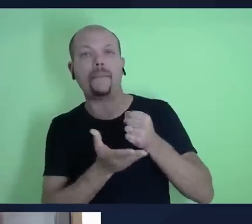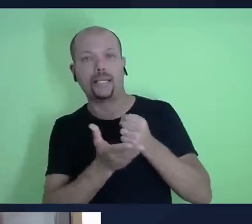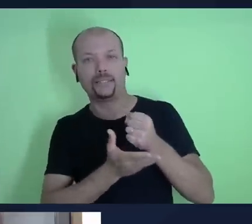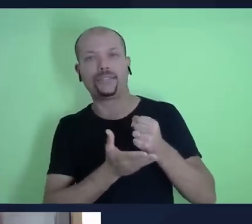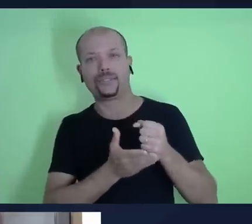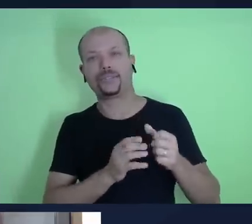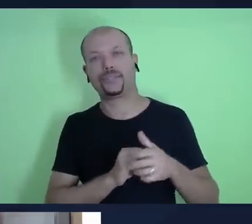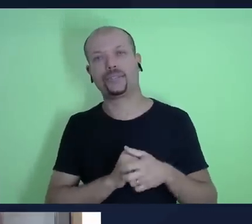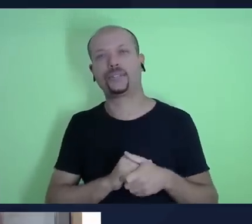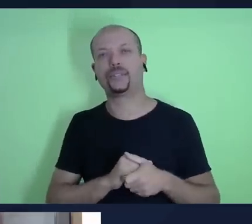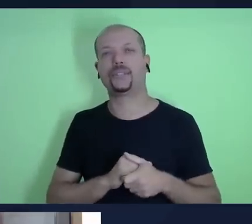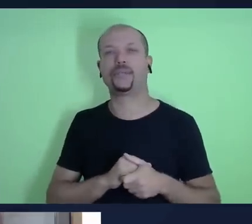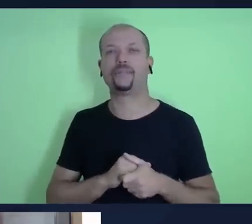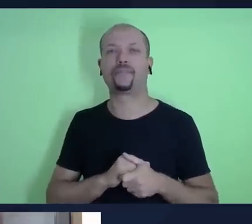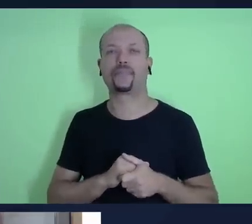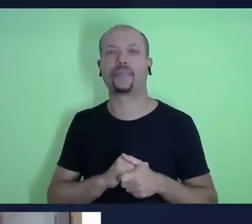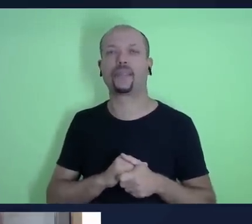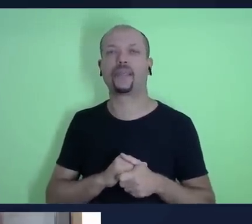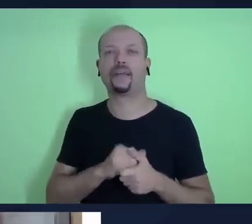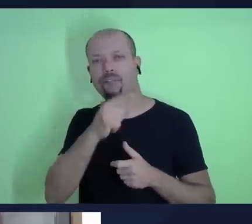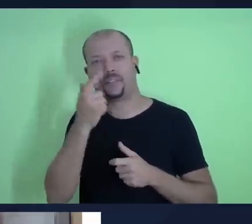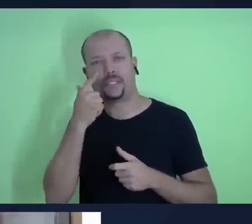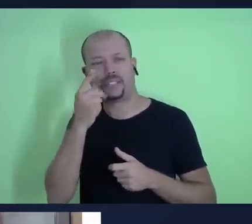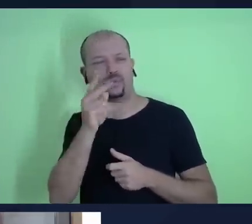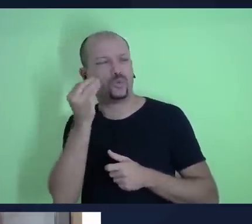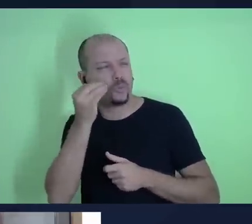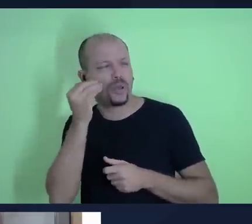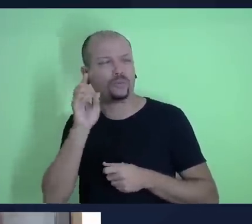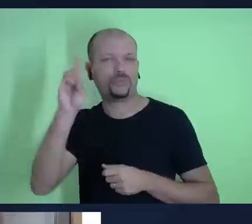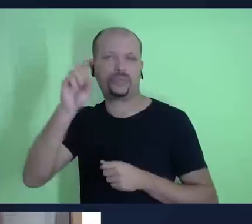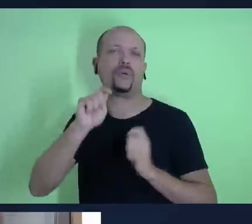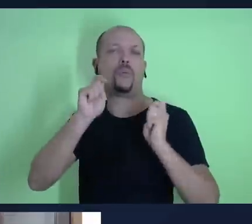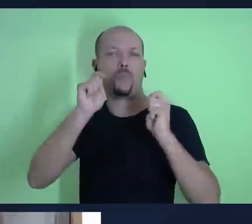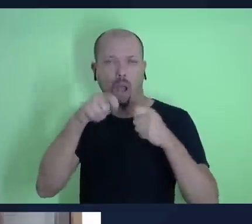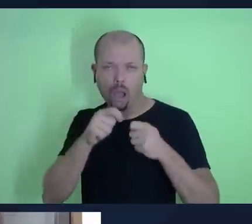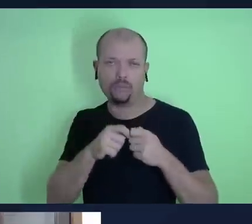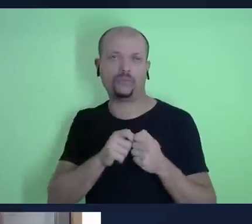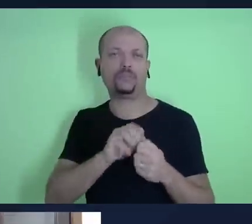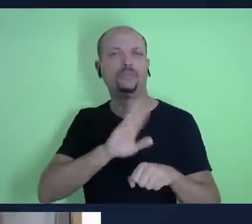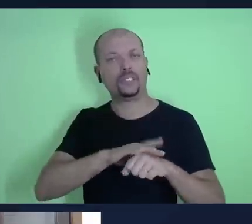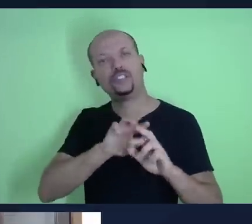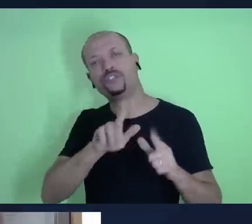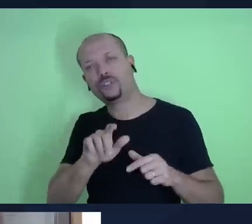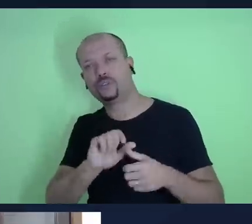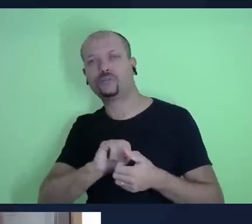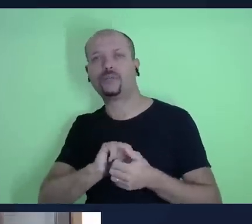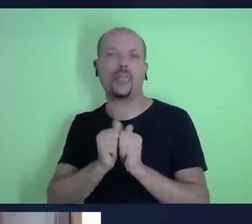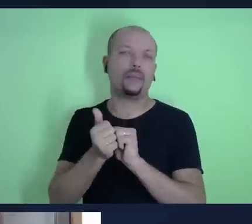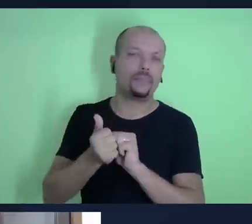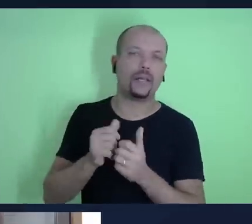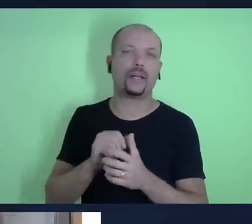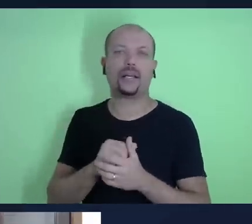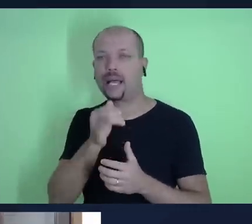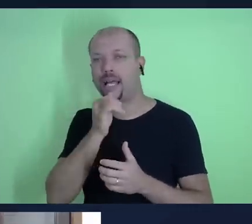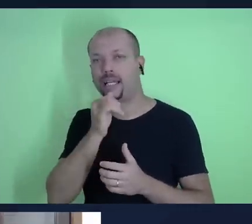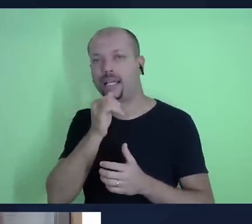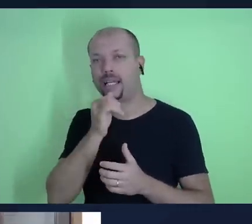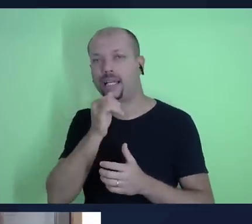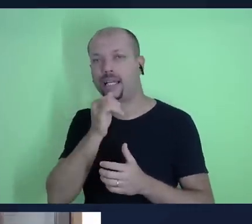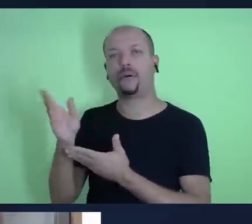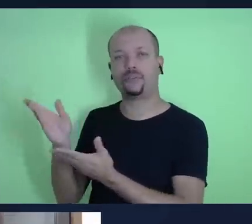princípio mínimo e aí você na sua experiência com Deus vai poder fazer ajustes por exemplo citando um exemplo aqui o professor Everson